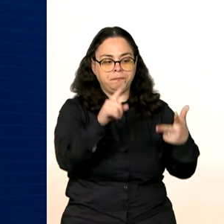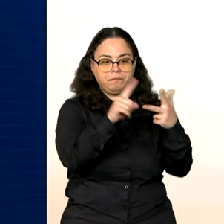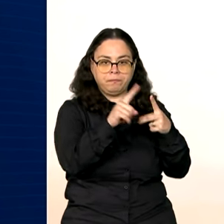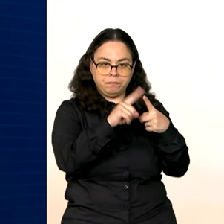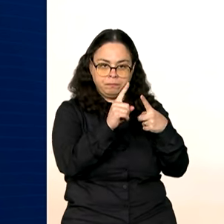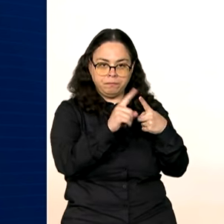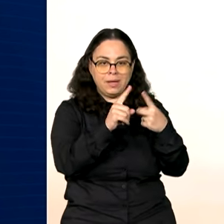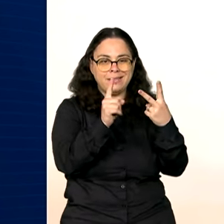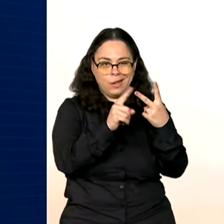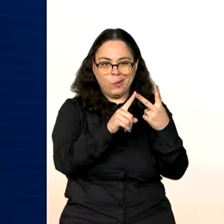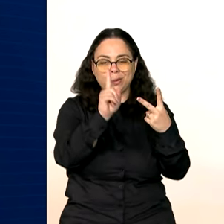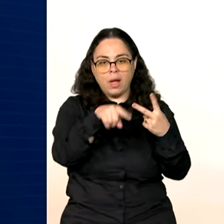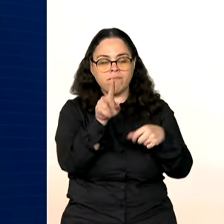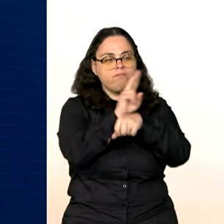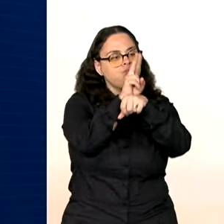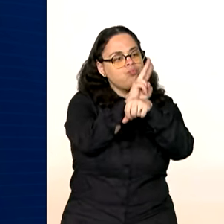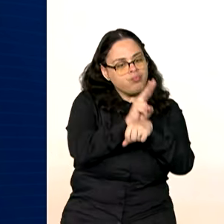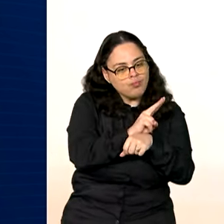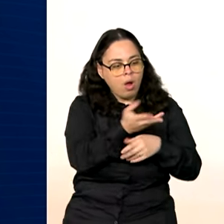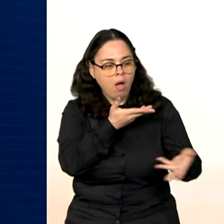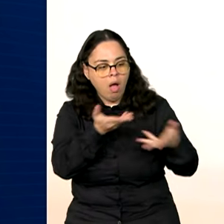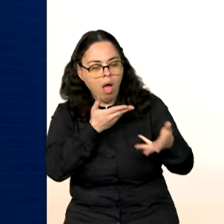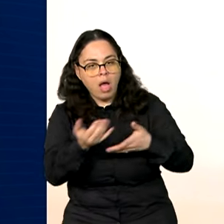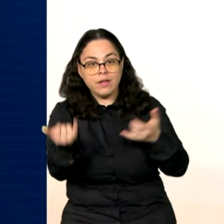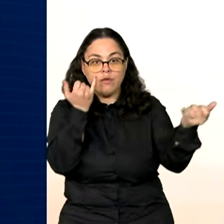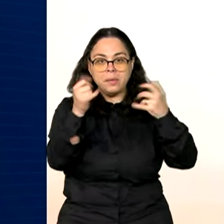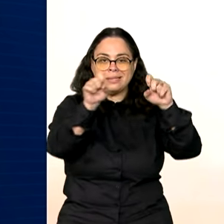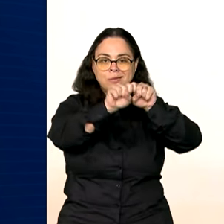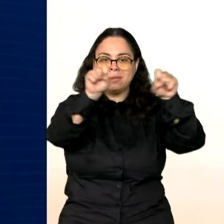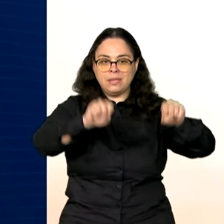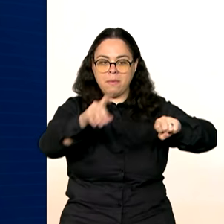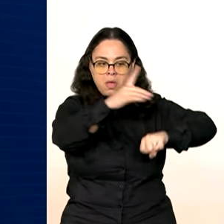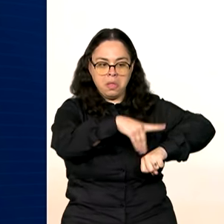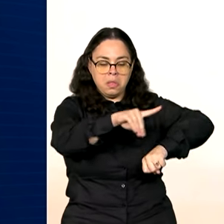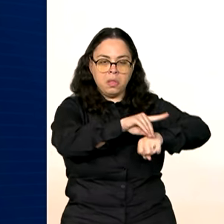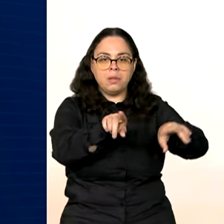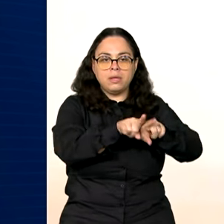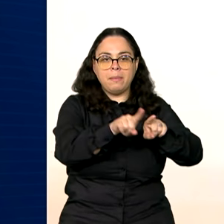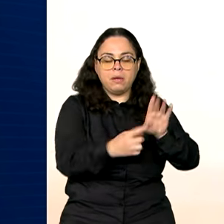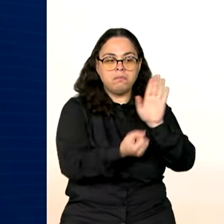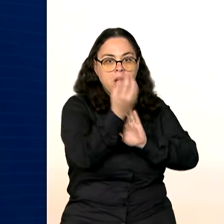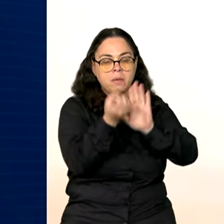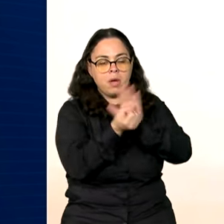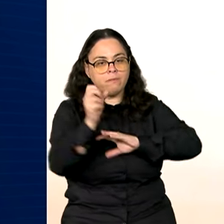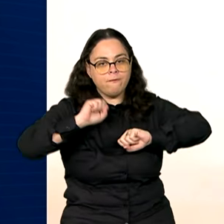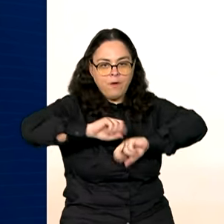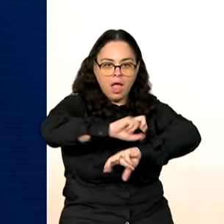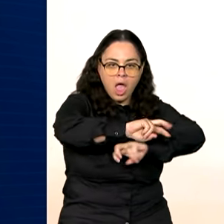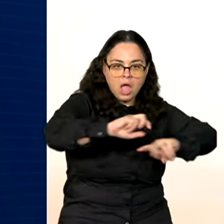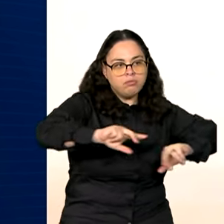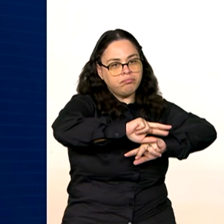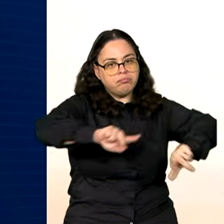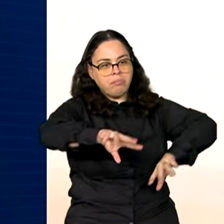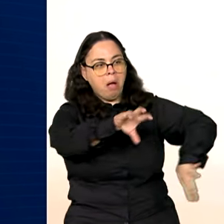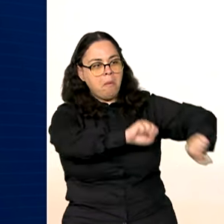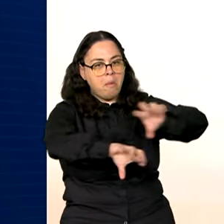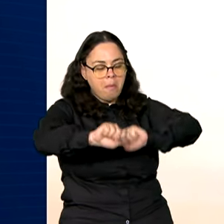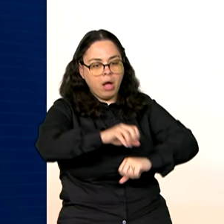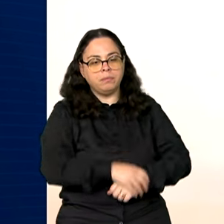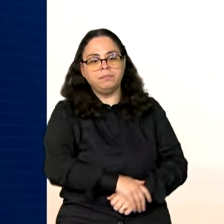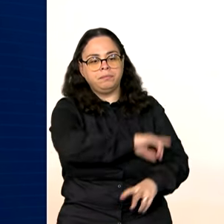Vigilância, que inclui a atualização do infodengue e a implementação da vigilância dos vírus e de seus transmissores.